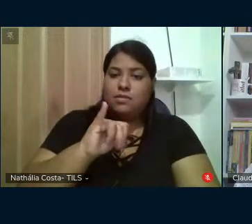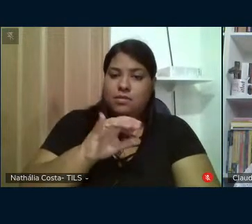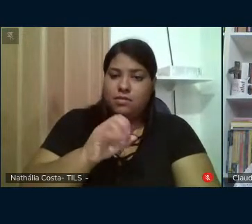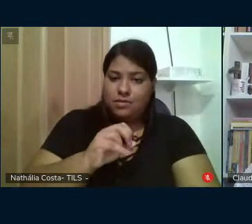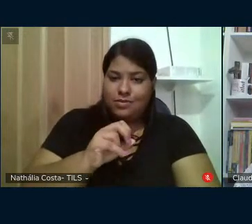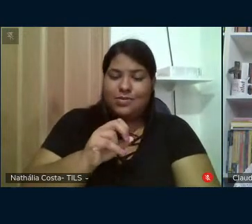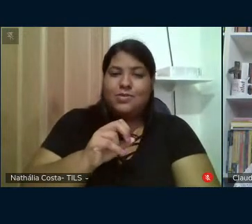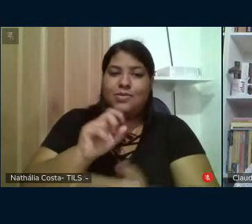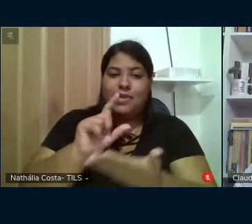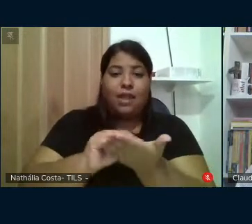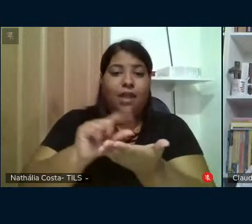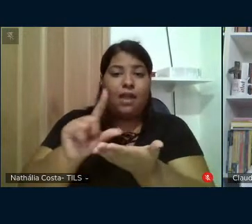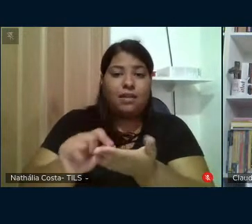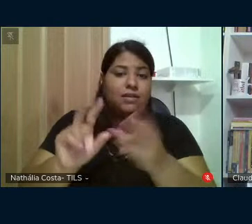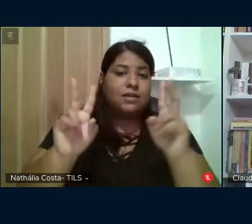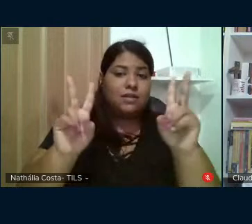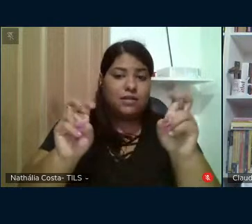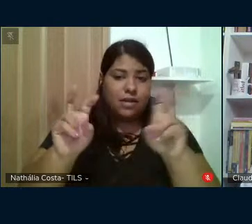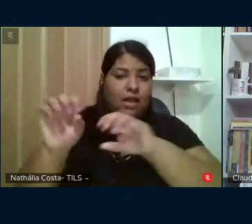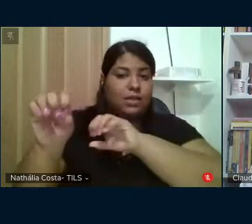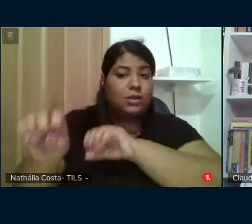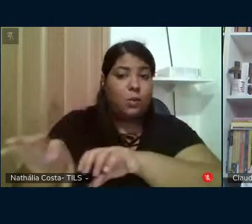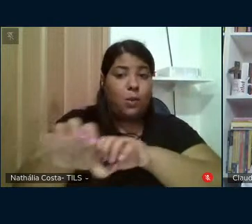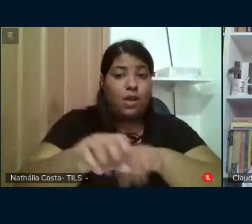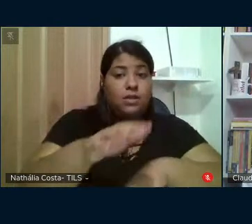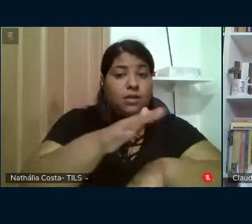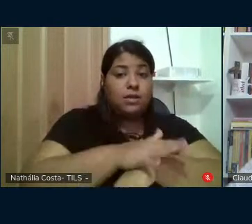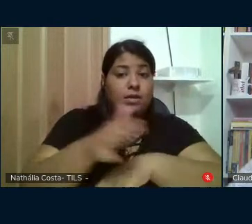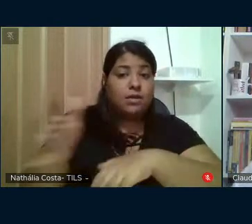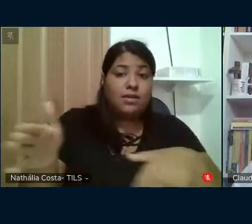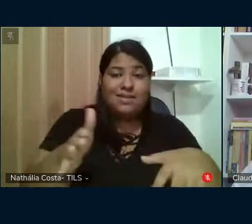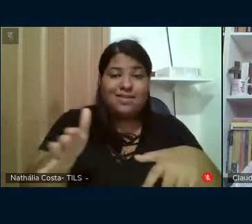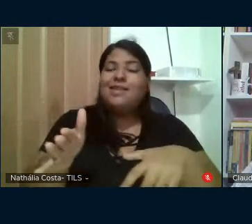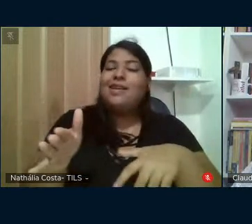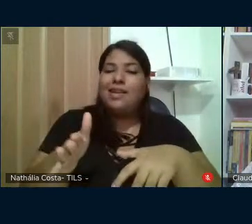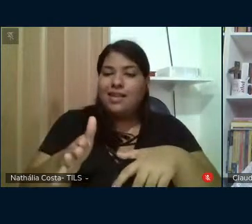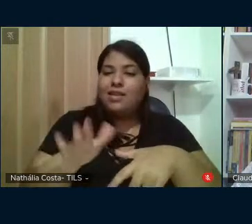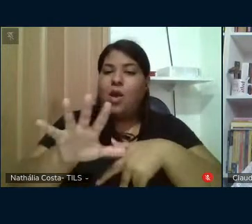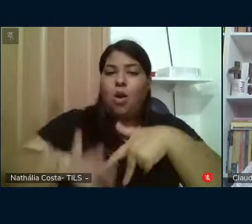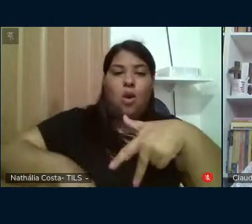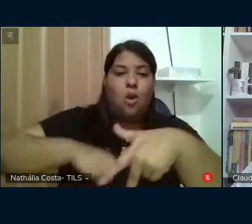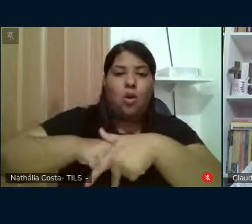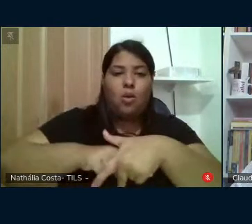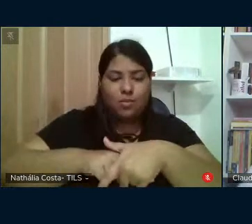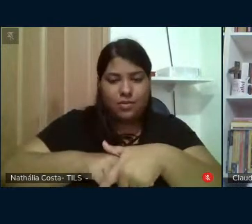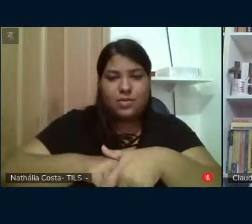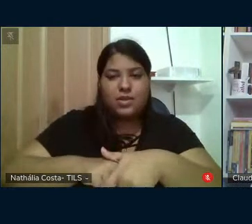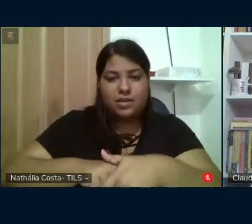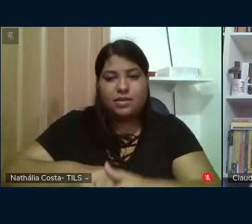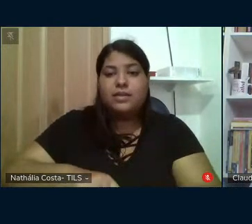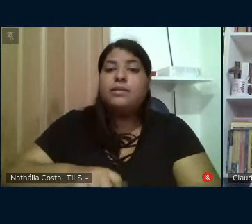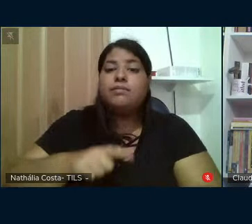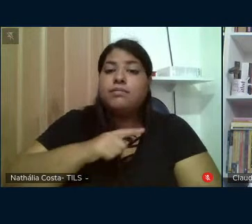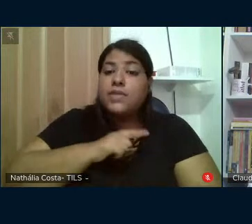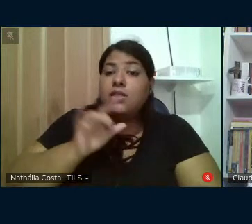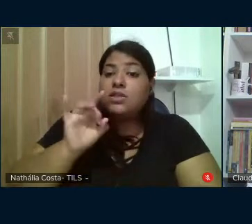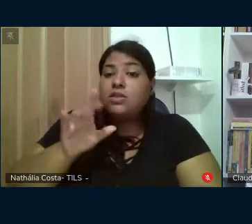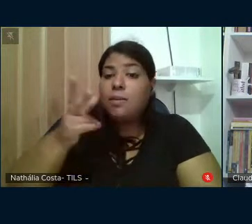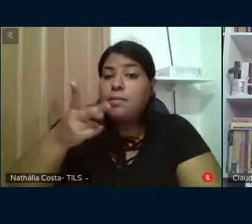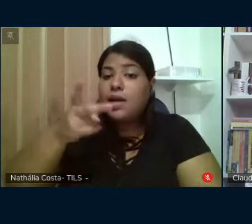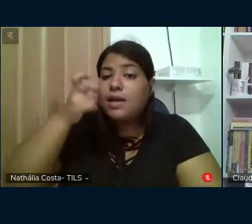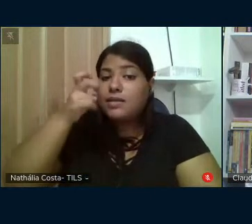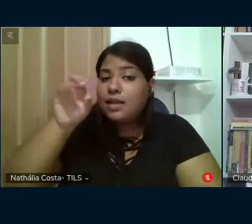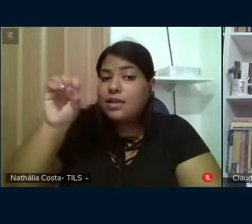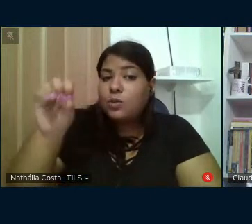seu artigo intitulado A Educação em Tempos de Golpe ou Como Avançar Andando para Trás, só se compreende a educação